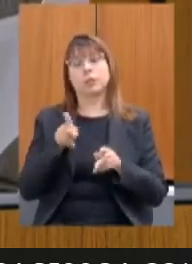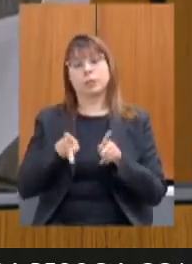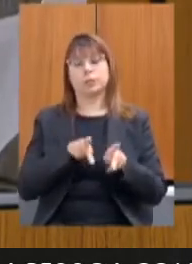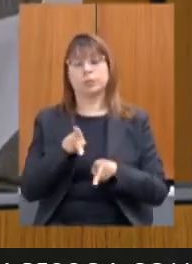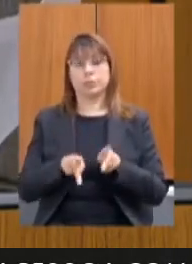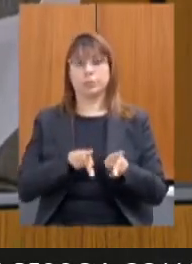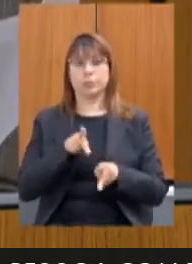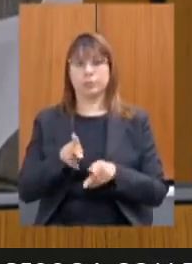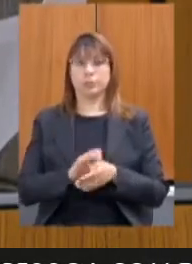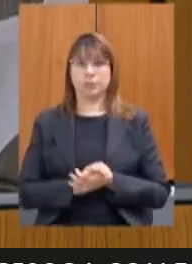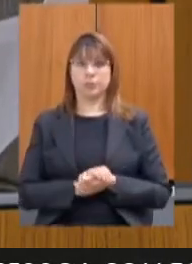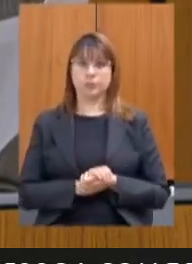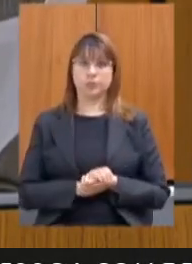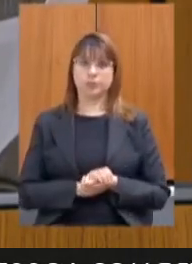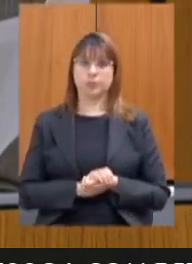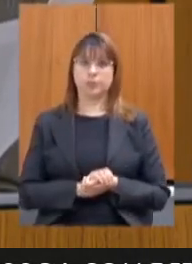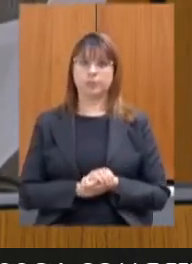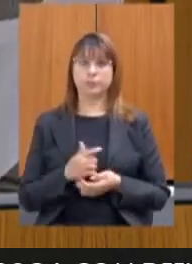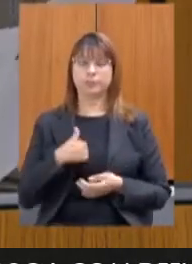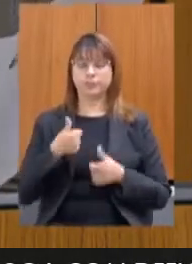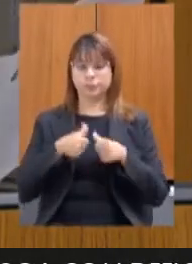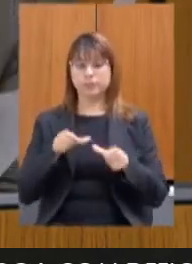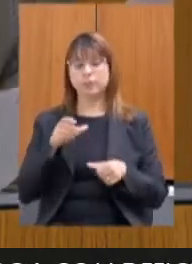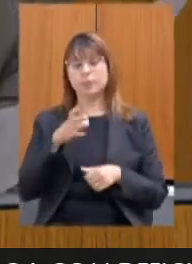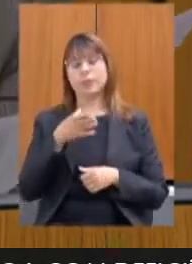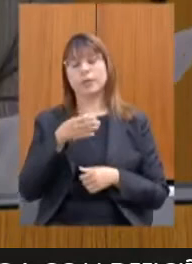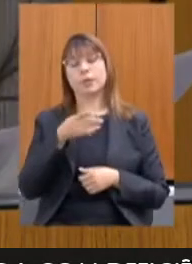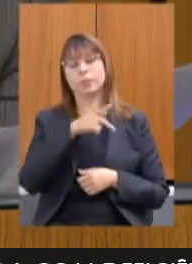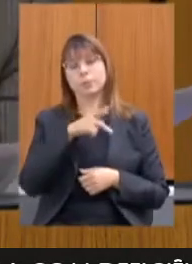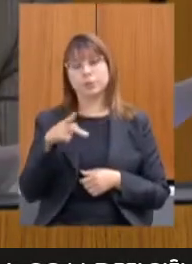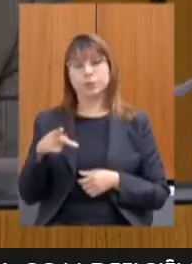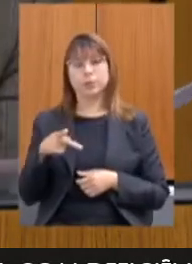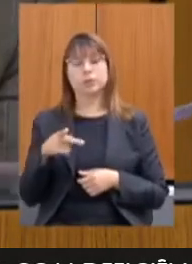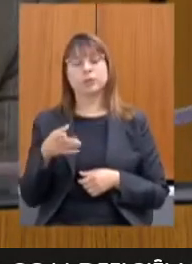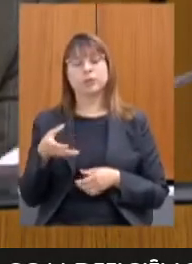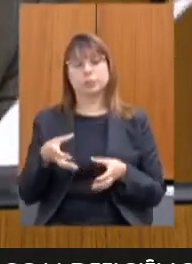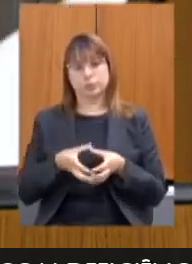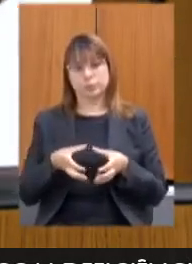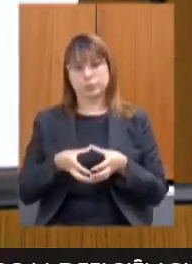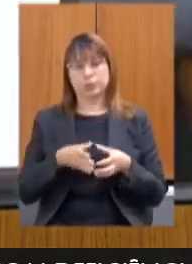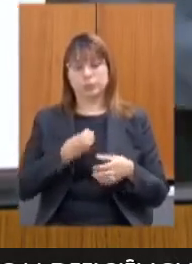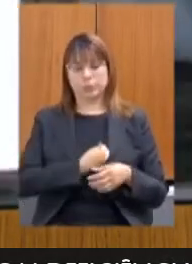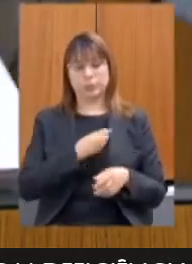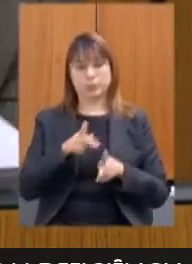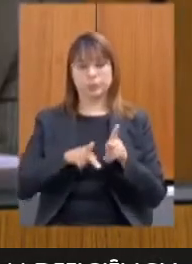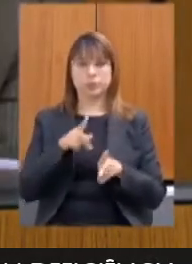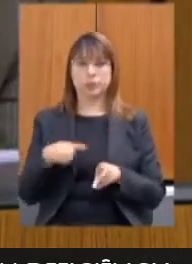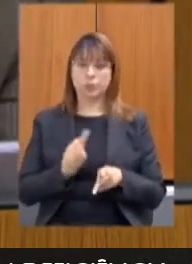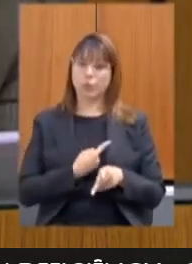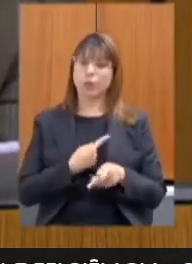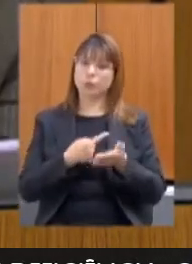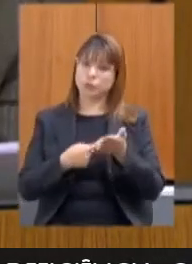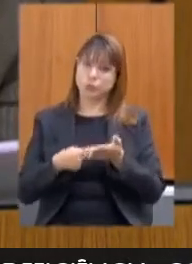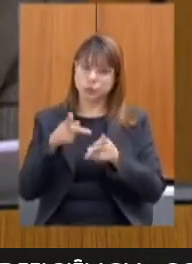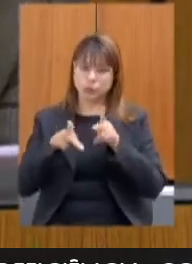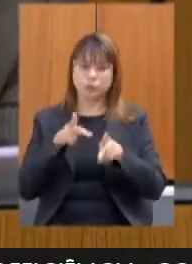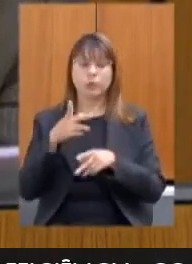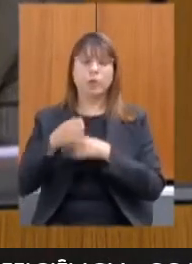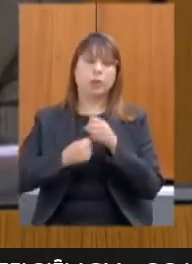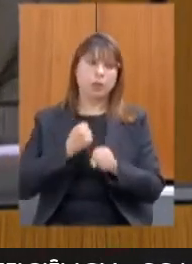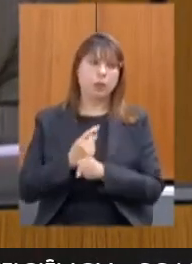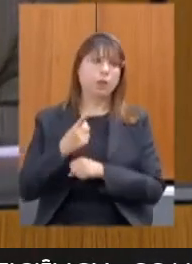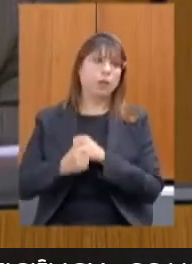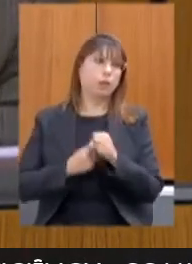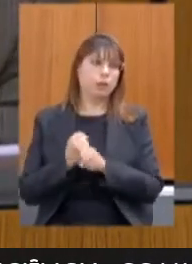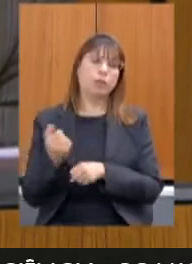estou como presidente da comissão de participação popular e a gente convida o povo todo ano para